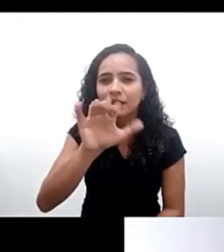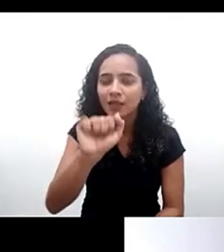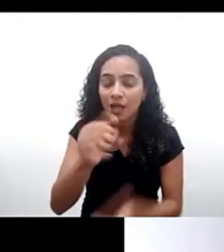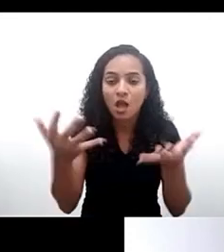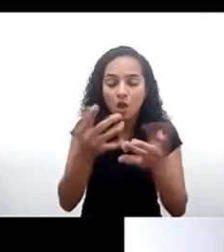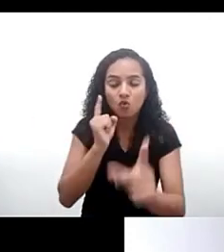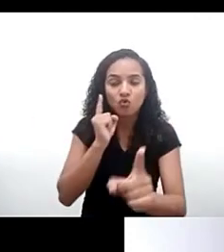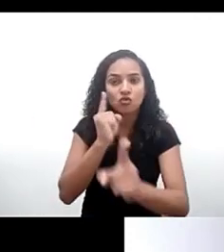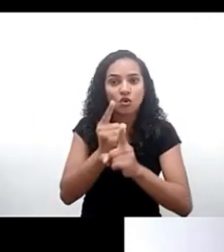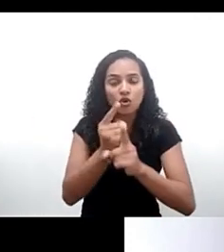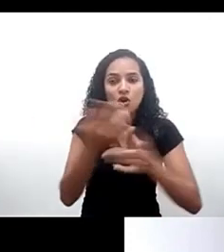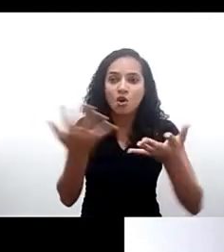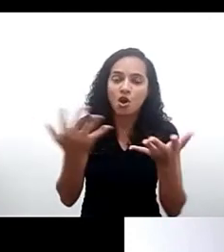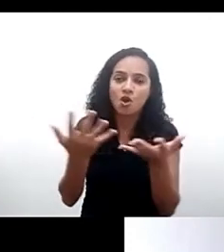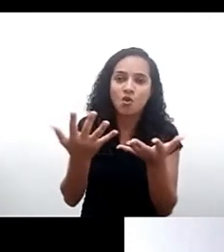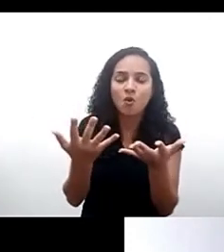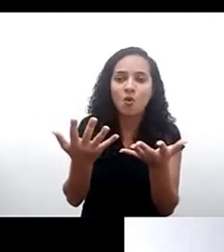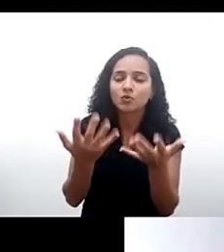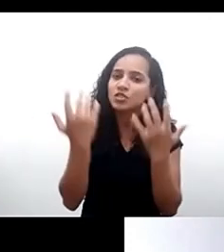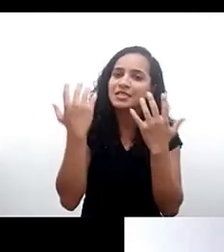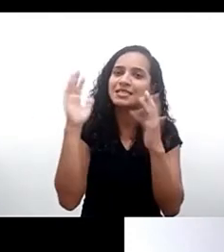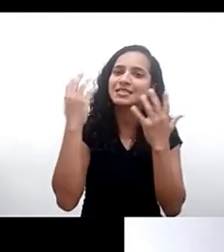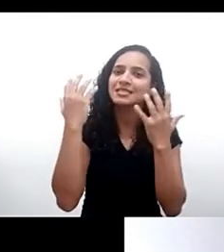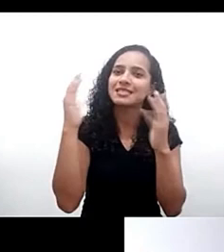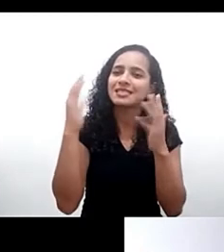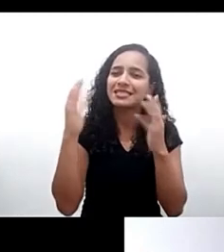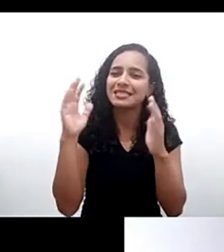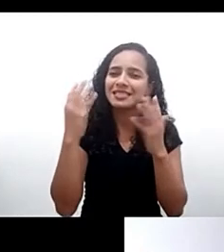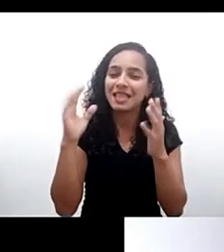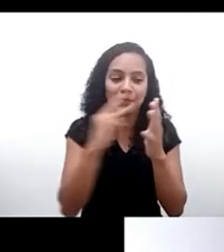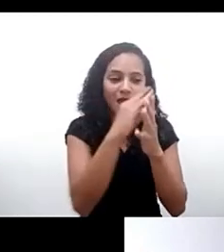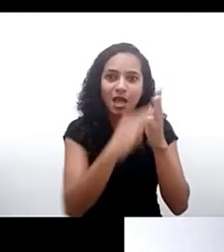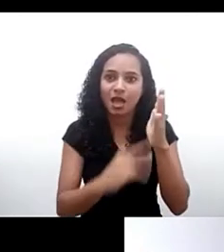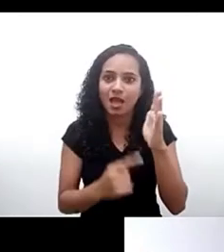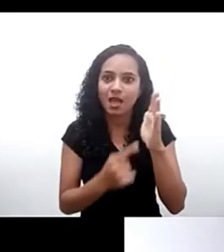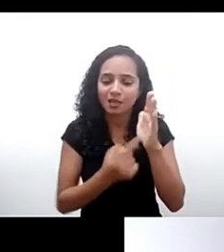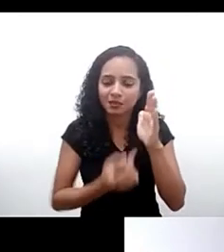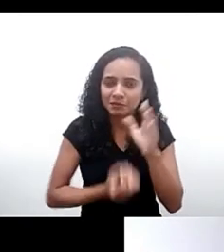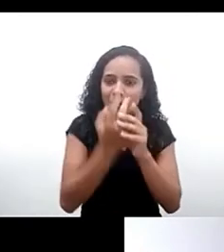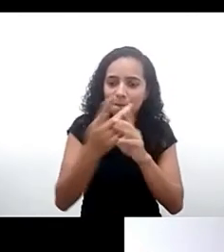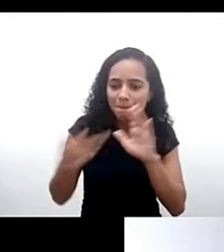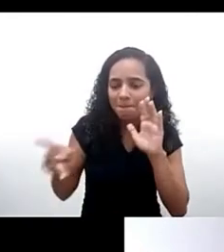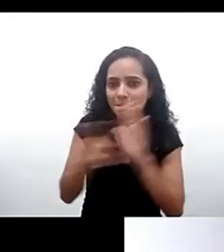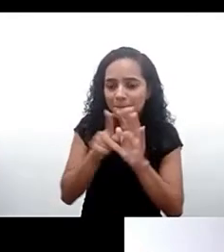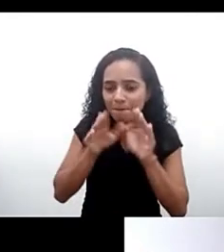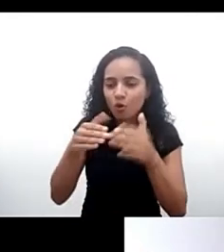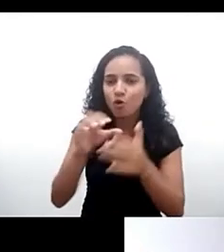hoje é um encontro celebratório de celebrar a adoção desse documento por parte do sistema ONU e portanto por parte de quase